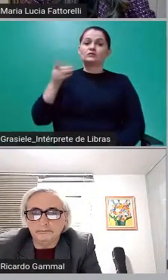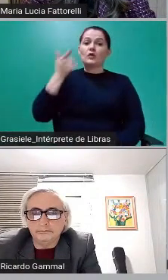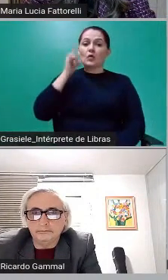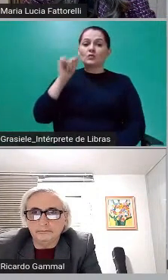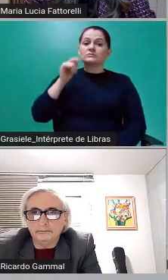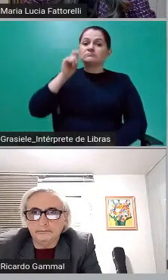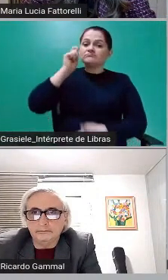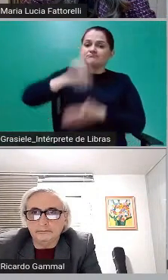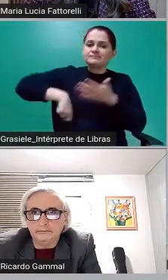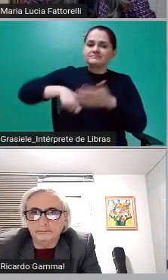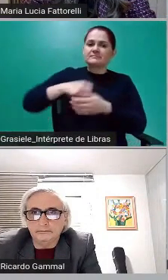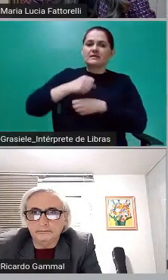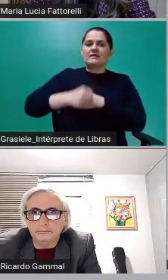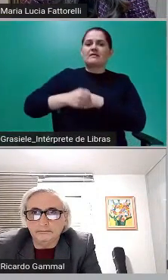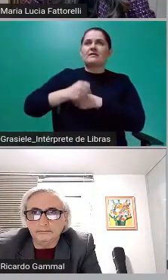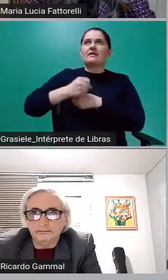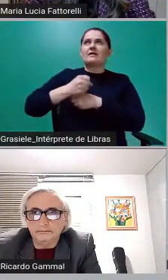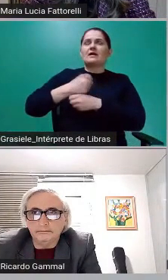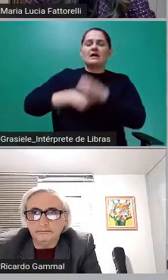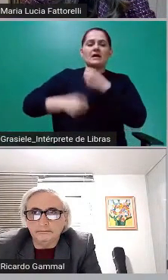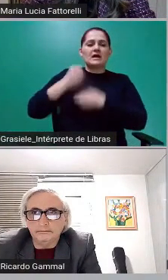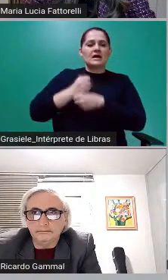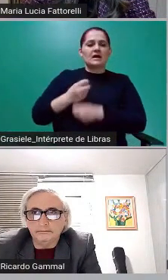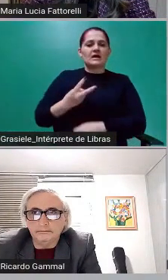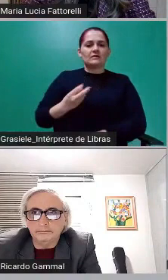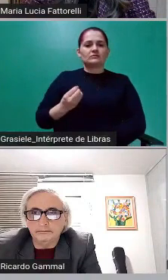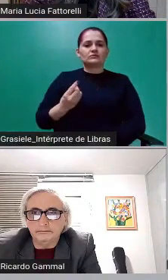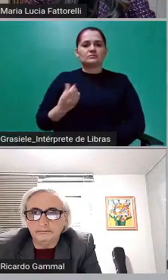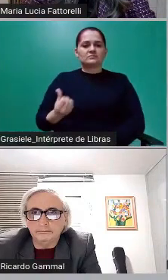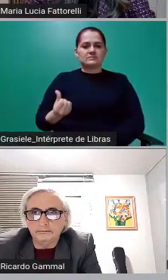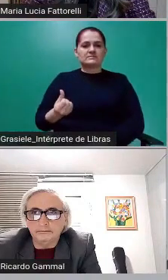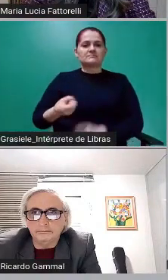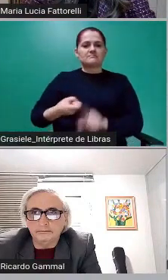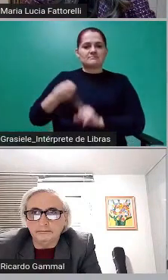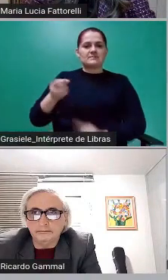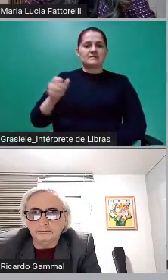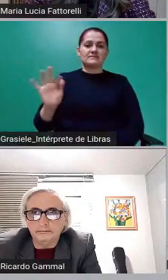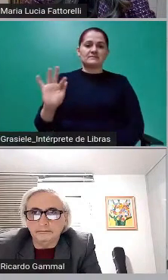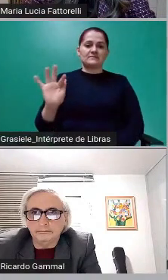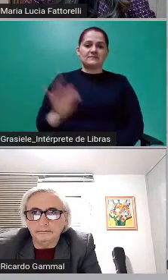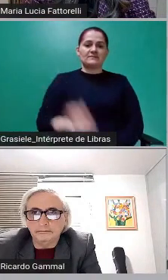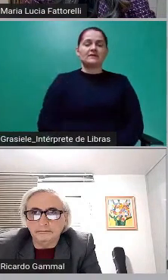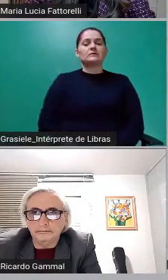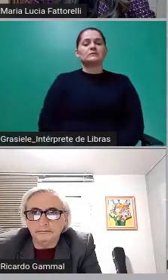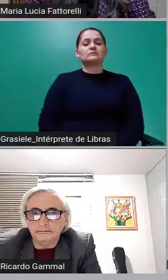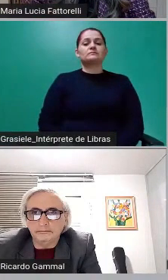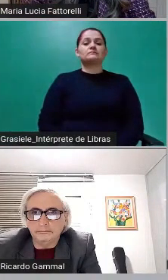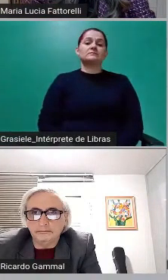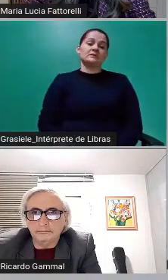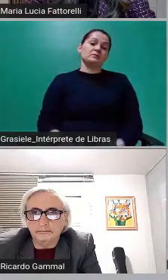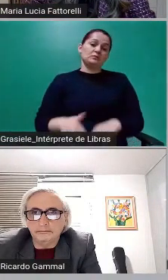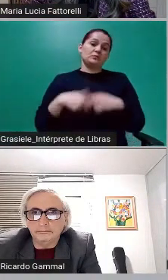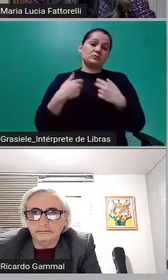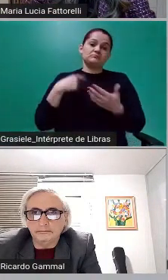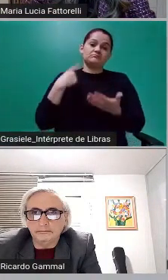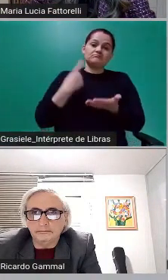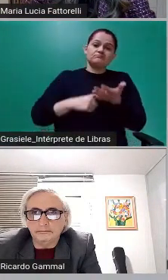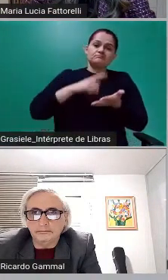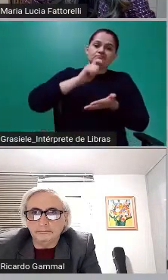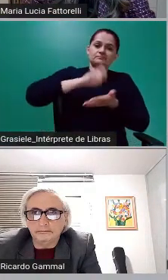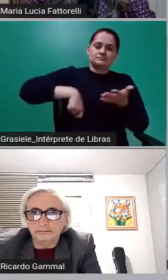aí, em função desse acordo, com base na lei complementar, em janeiro de